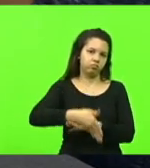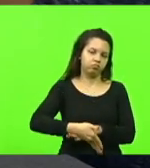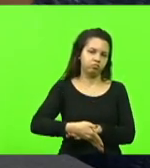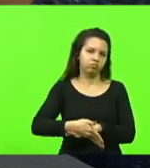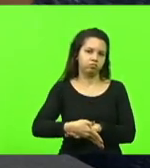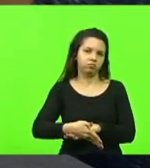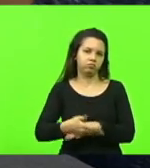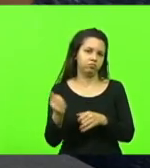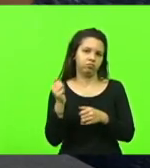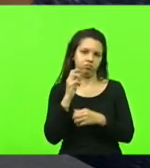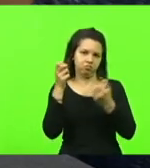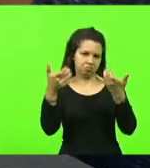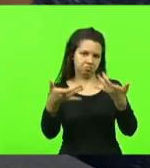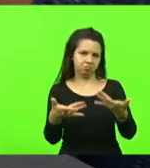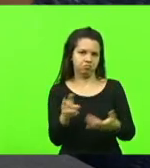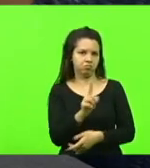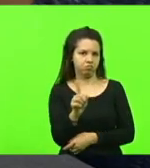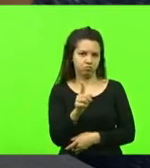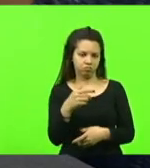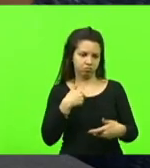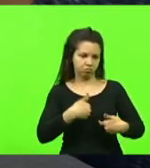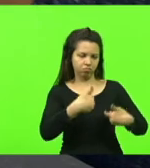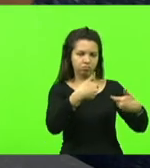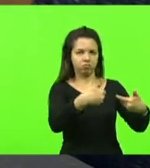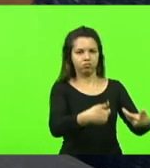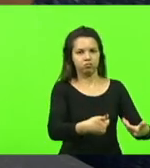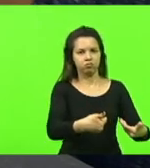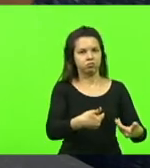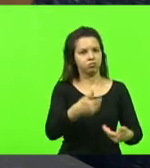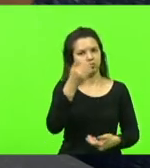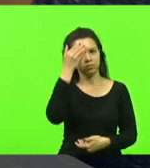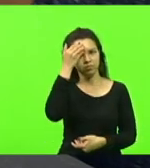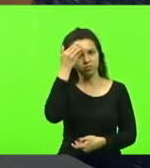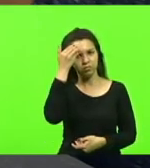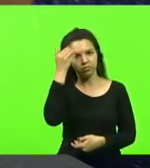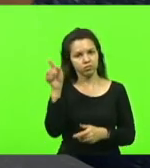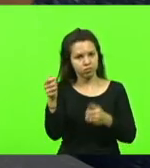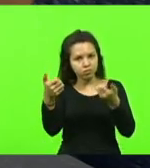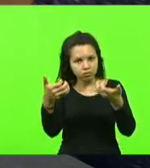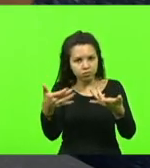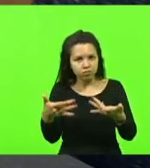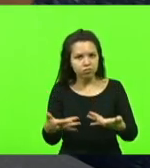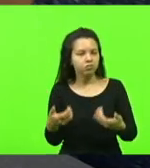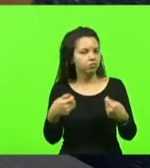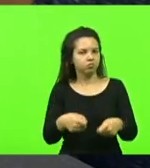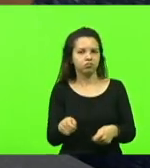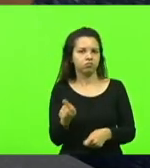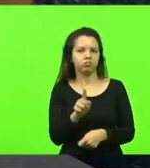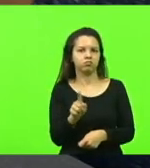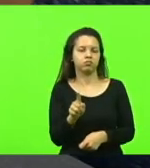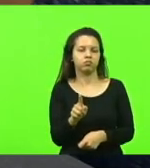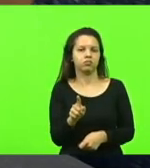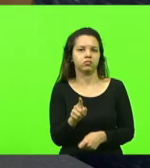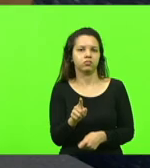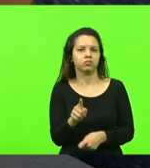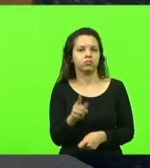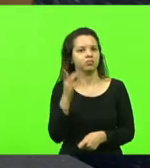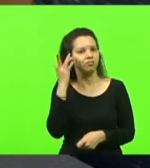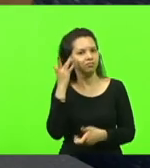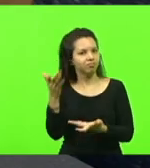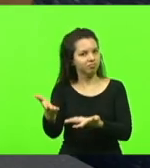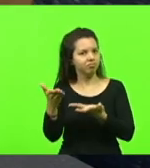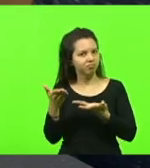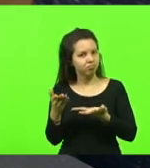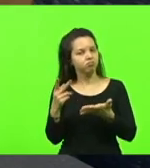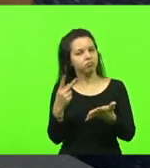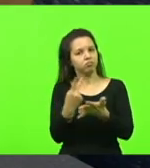ter nada a explicar, porque ele diz, eu fui convidado, porque ocorreu, não sou eu que tenho que dar a explicação. Então, acho que o convite está postado de maneira